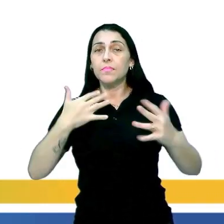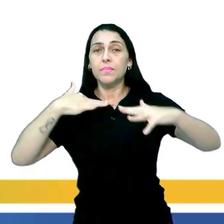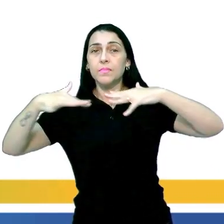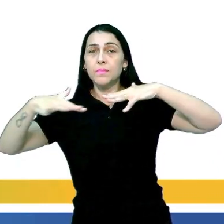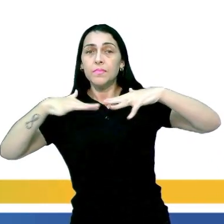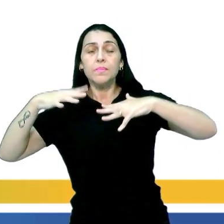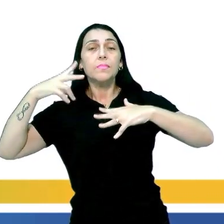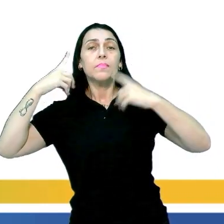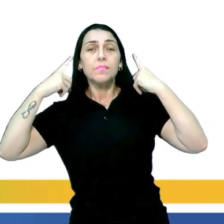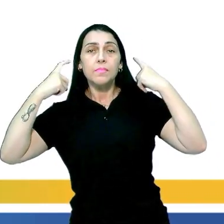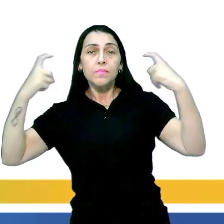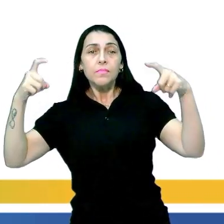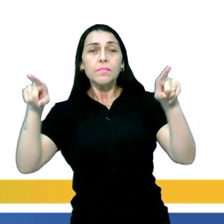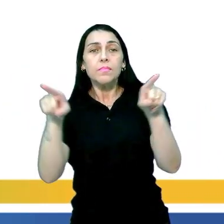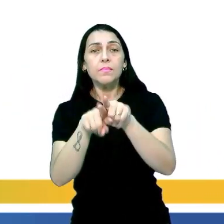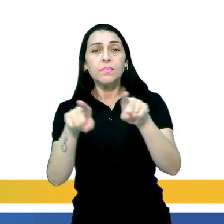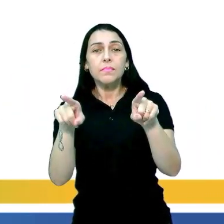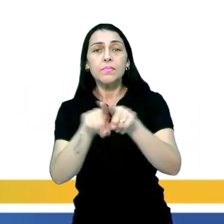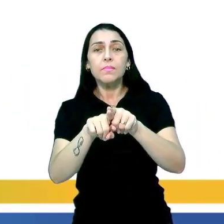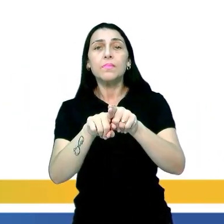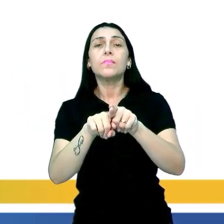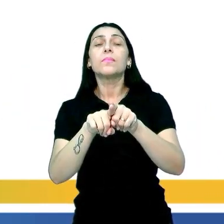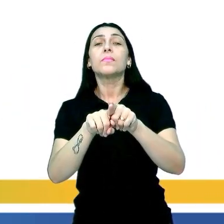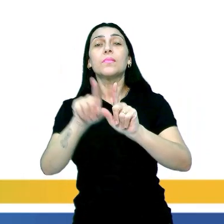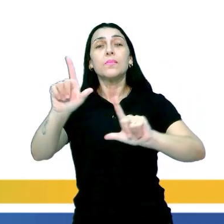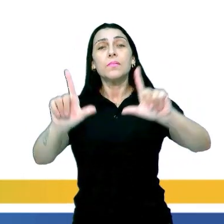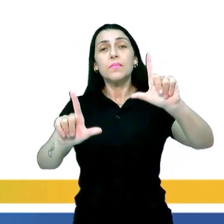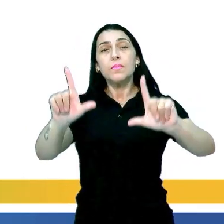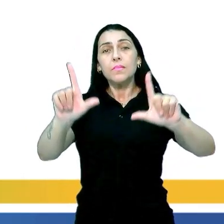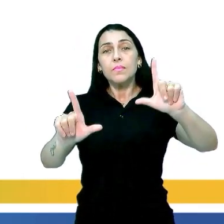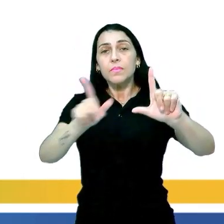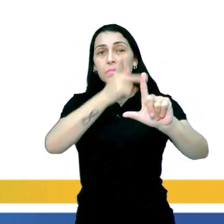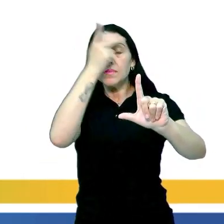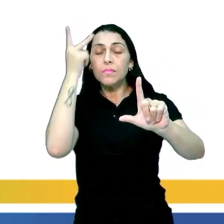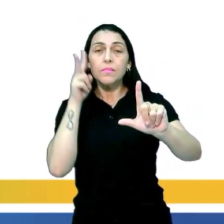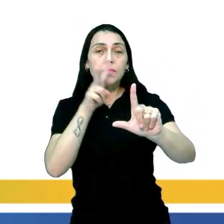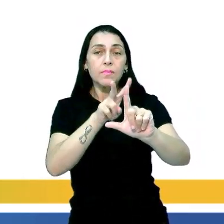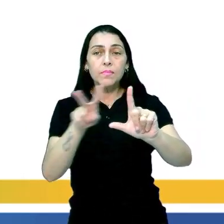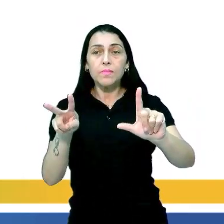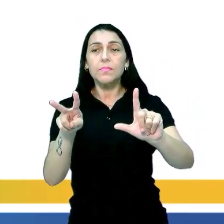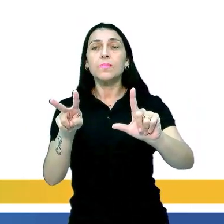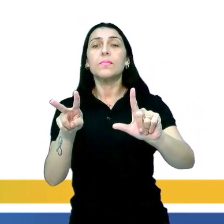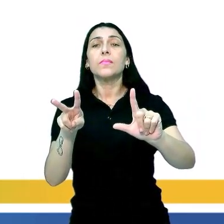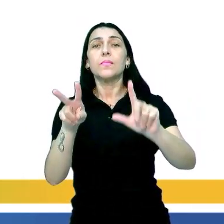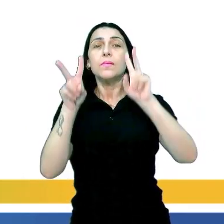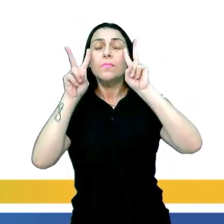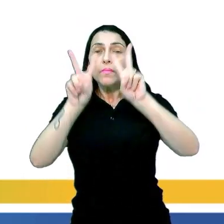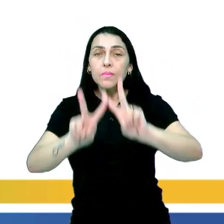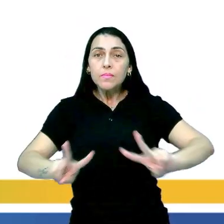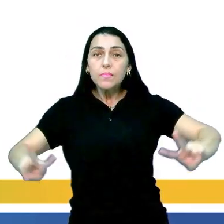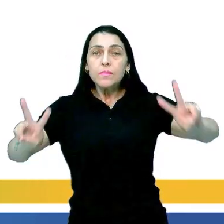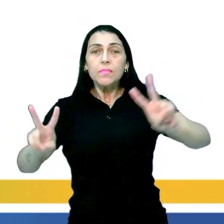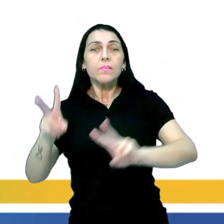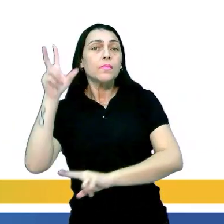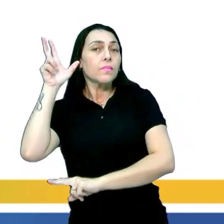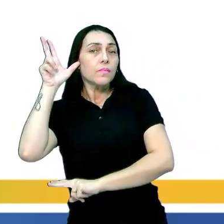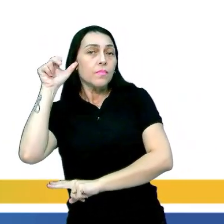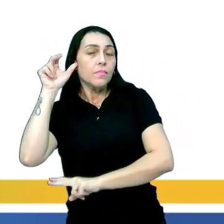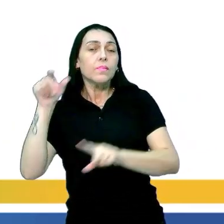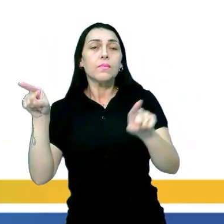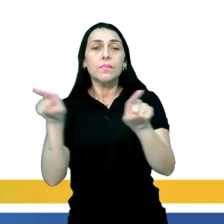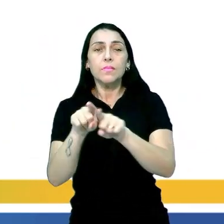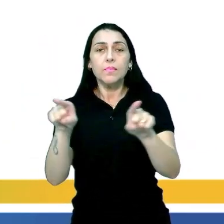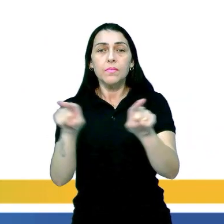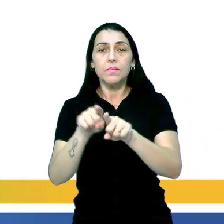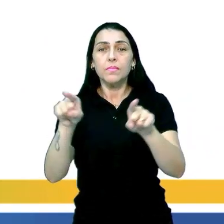e som de uma fonte para um receptor. Ao estender os sentidos da visão e da audição, além